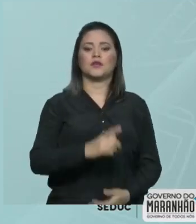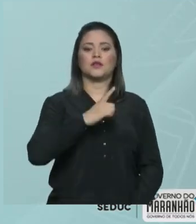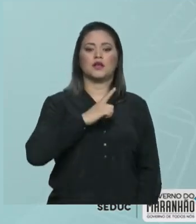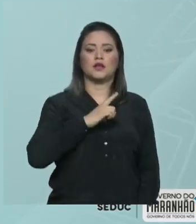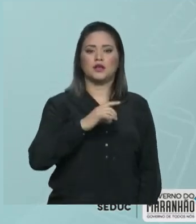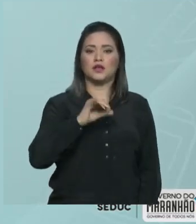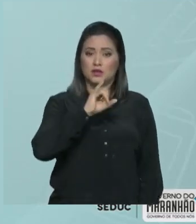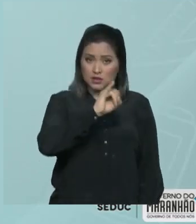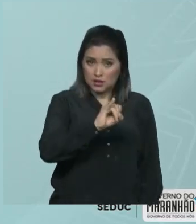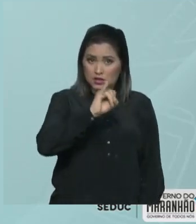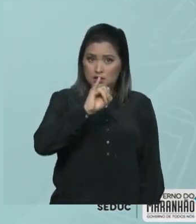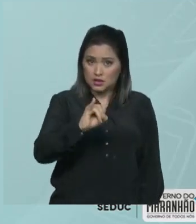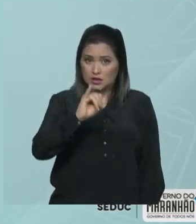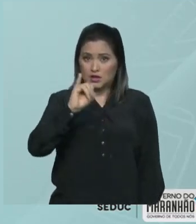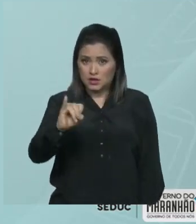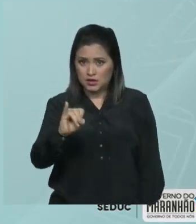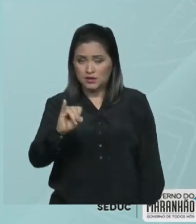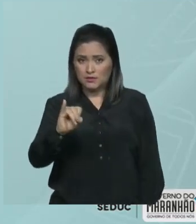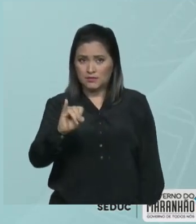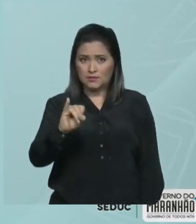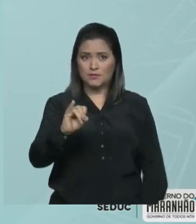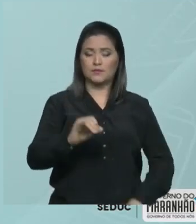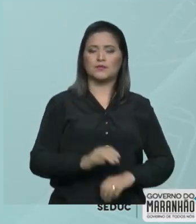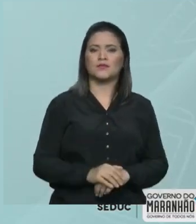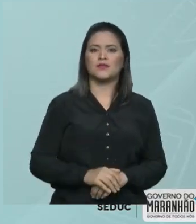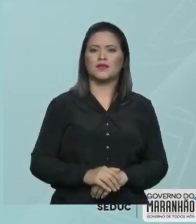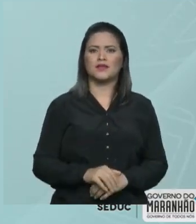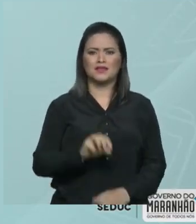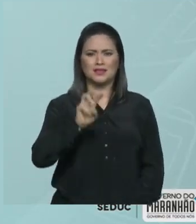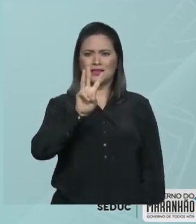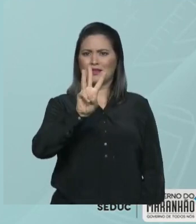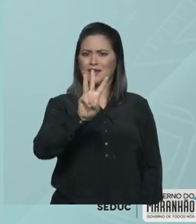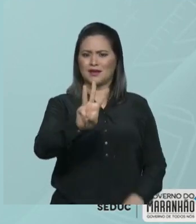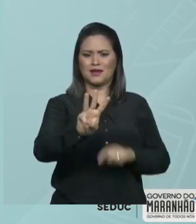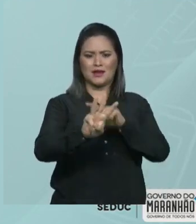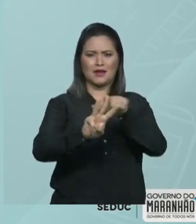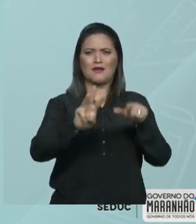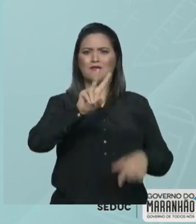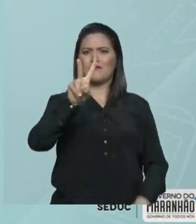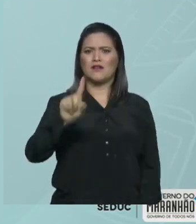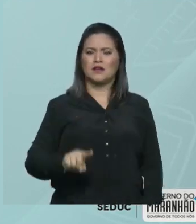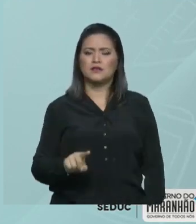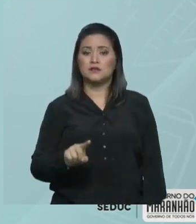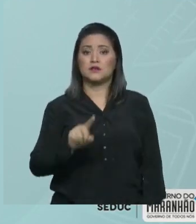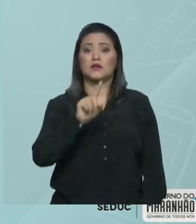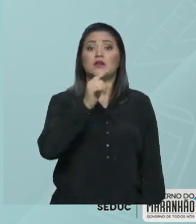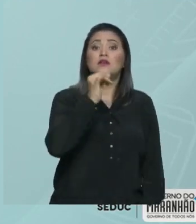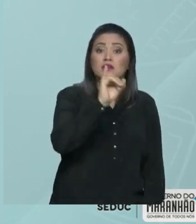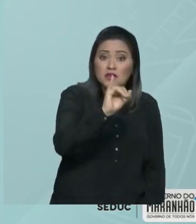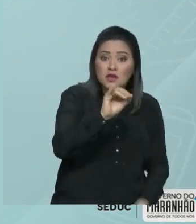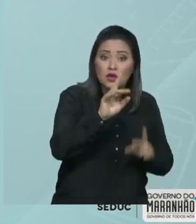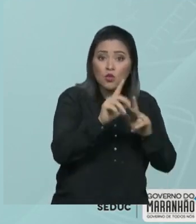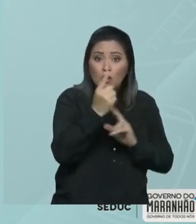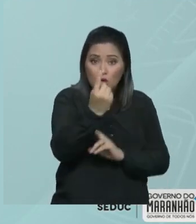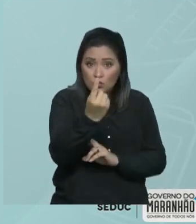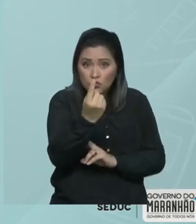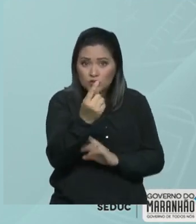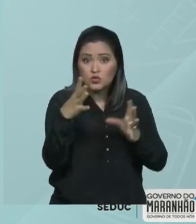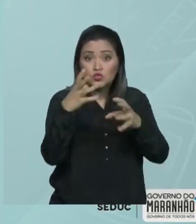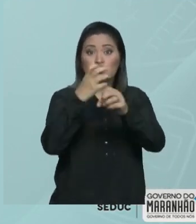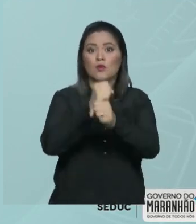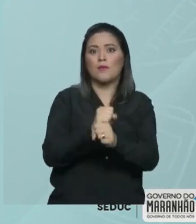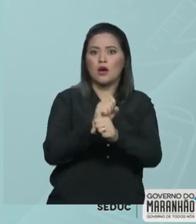I, I. O I apareceu três vezes e o valor do I é um. Então, vai ficar um